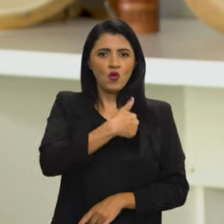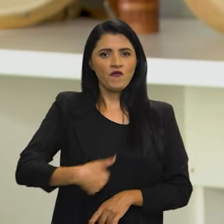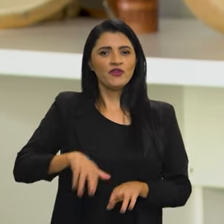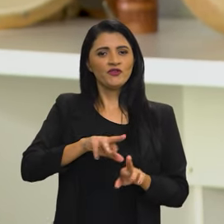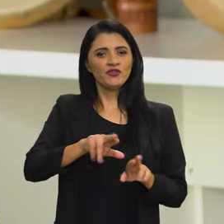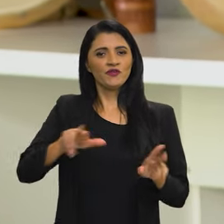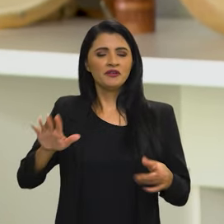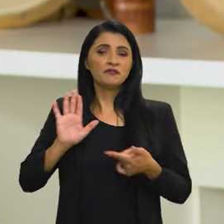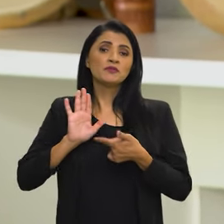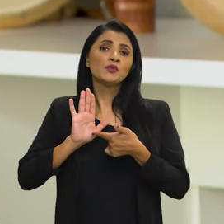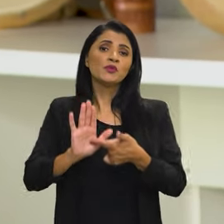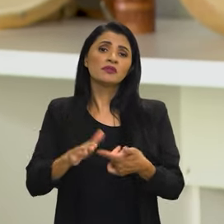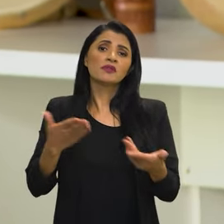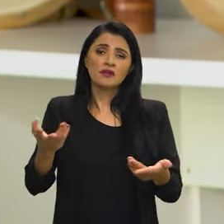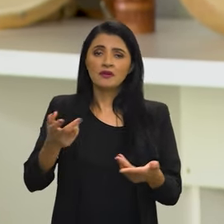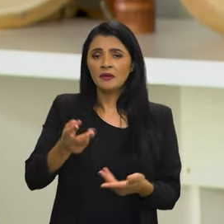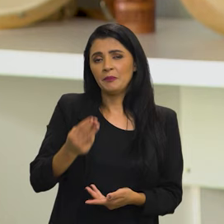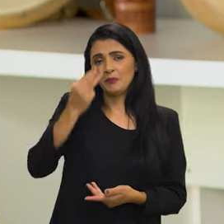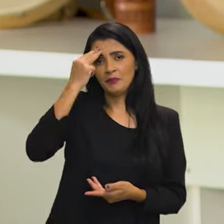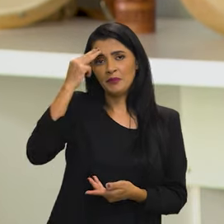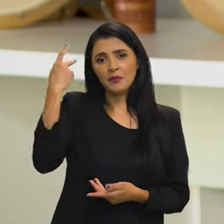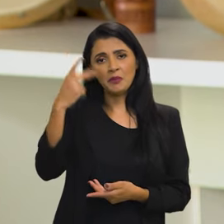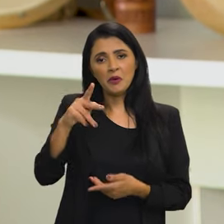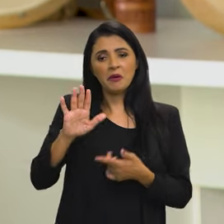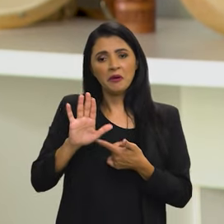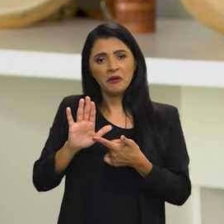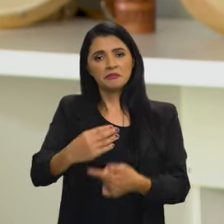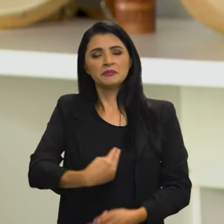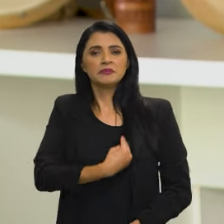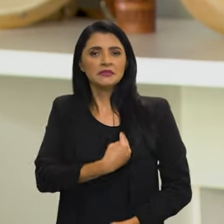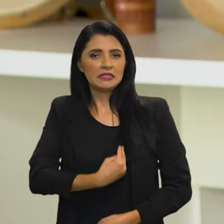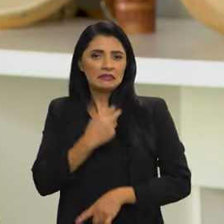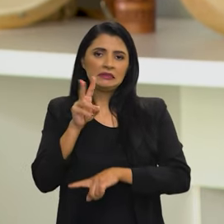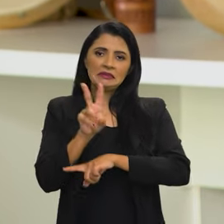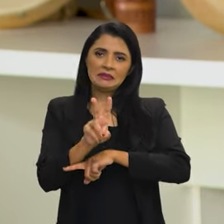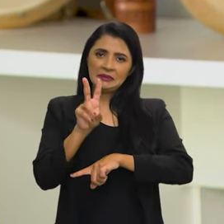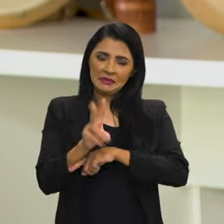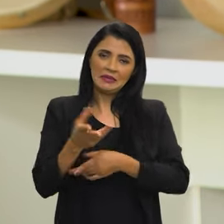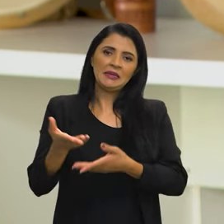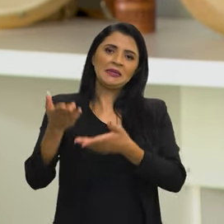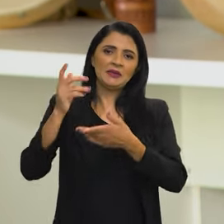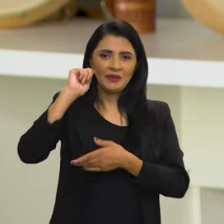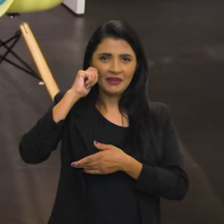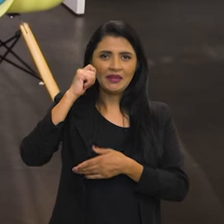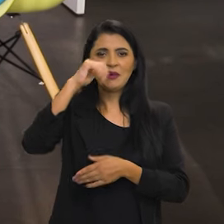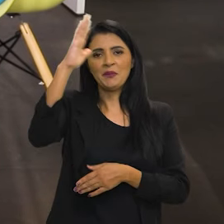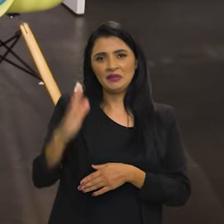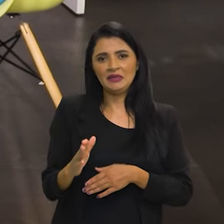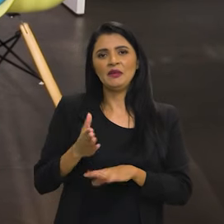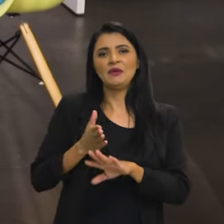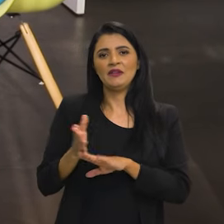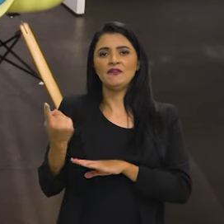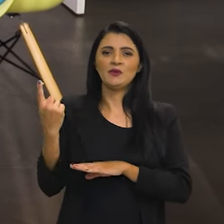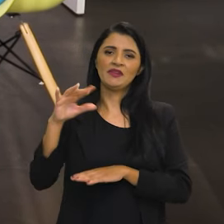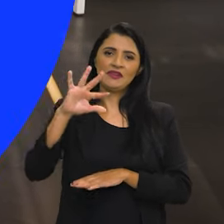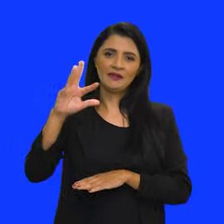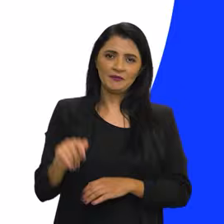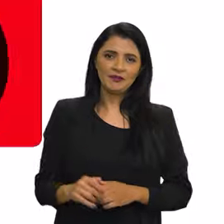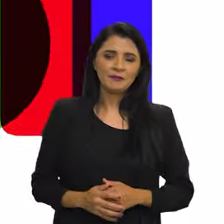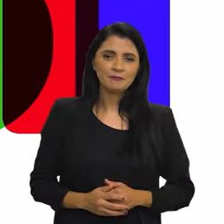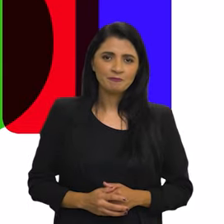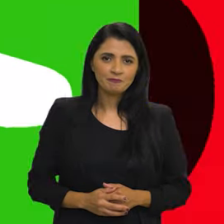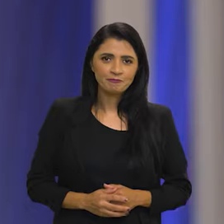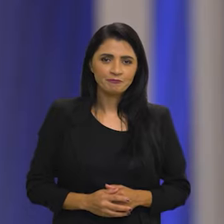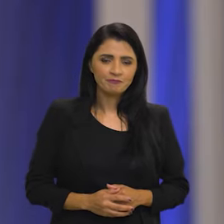diferentes governos e retratar a memória a presença e a preservação do negro brasileiro de origem africana.